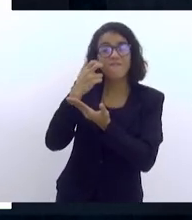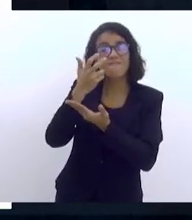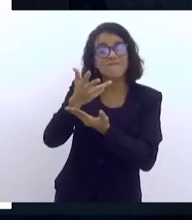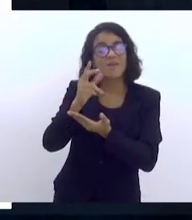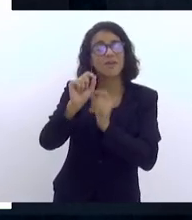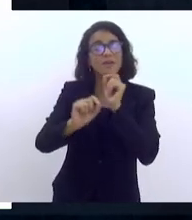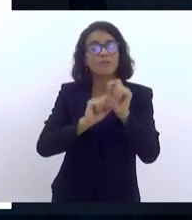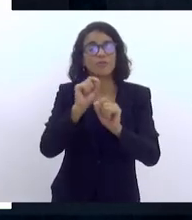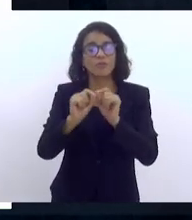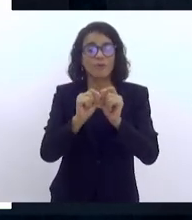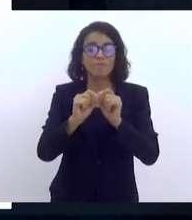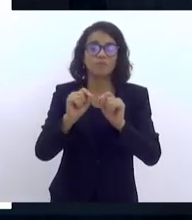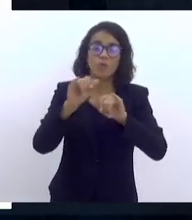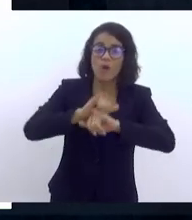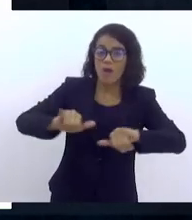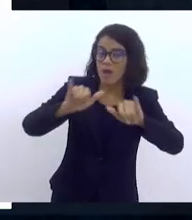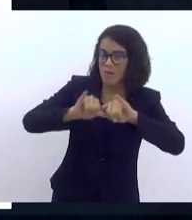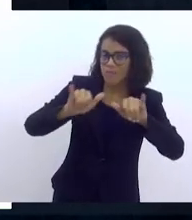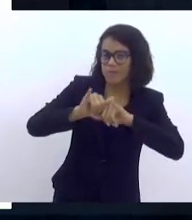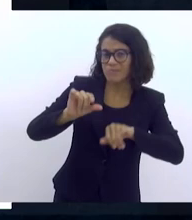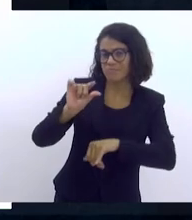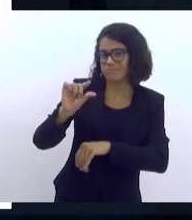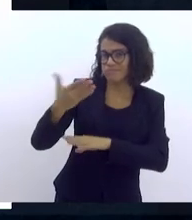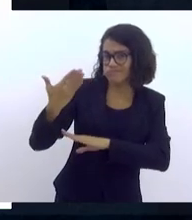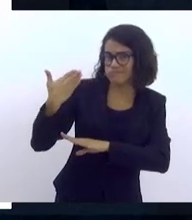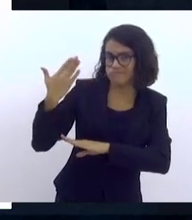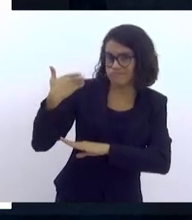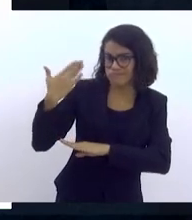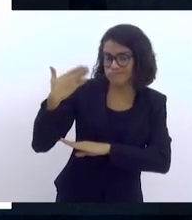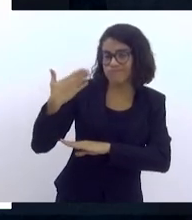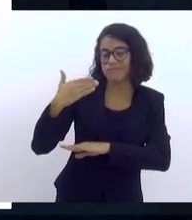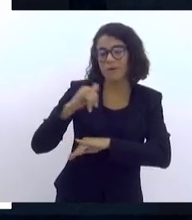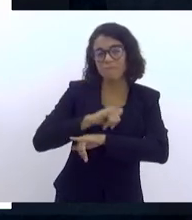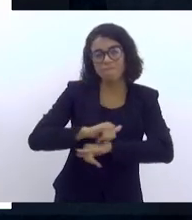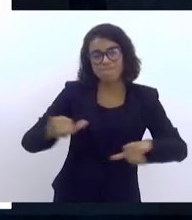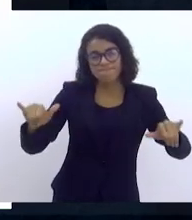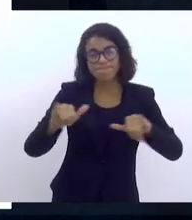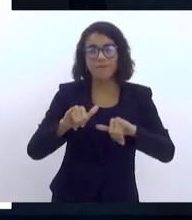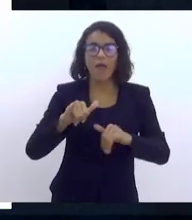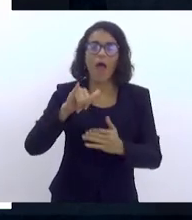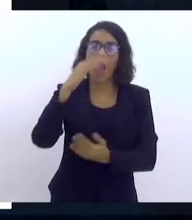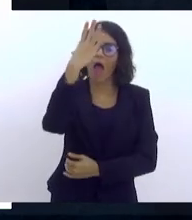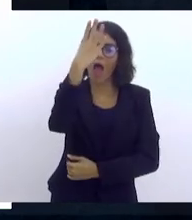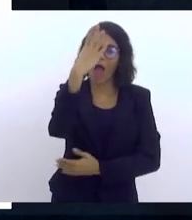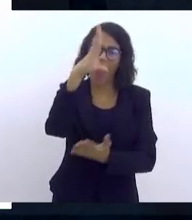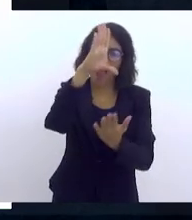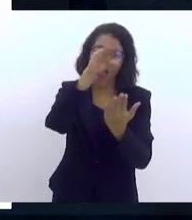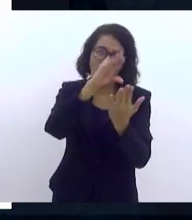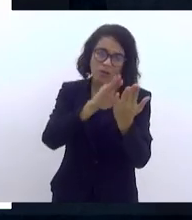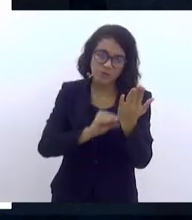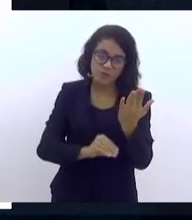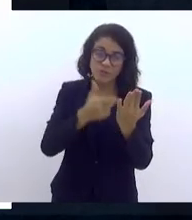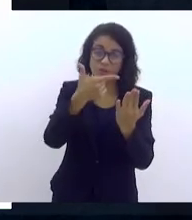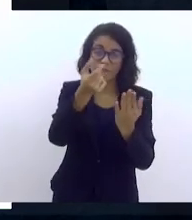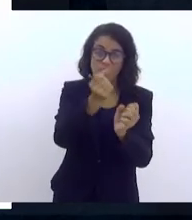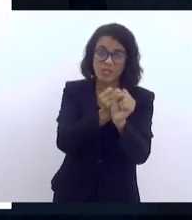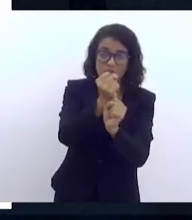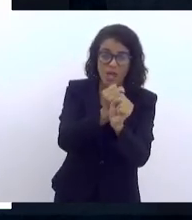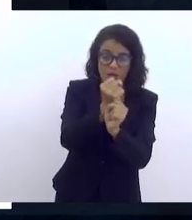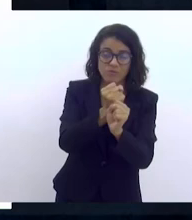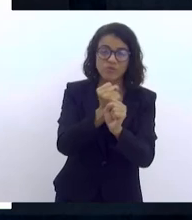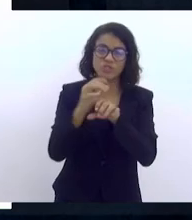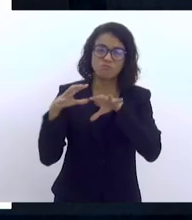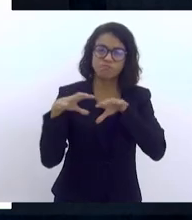uma publicação bem recente que se chama exatamente Raio-X de 20 anos de ataques às escolas no